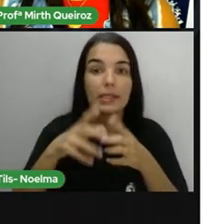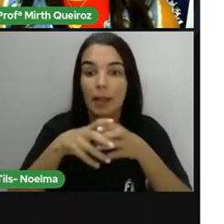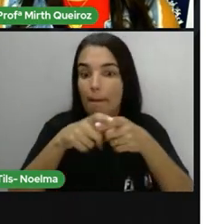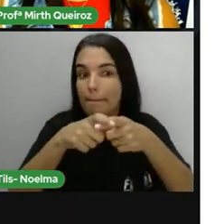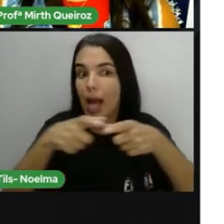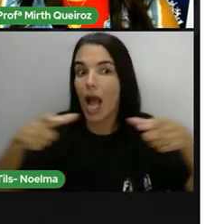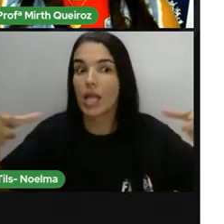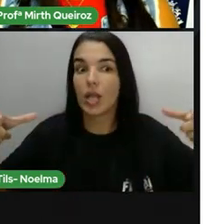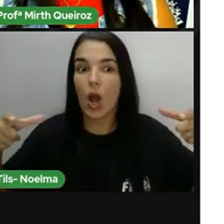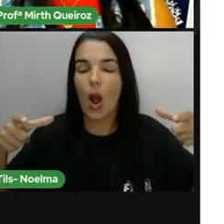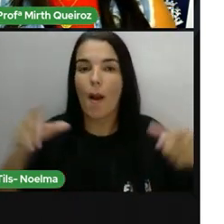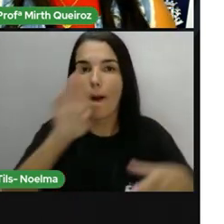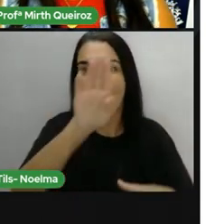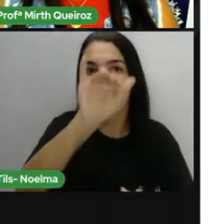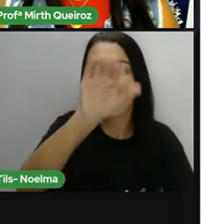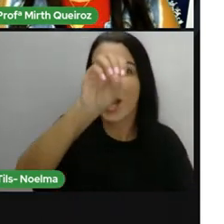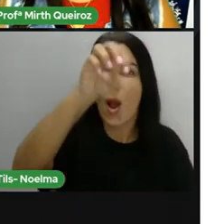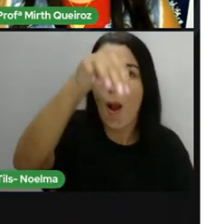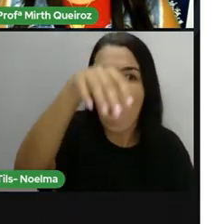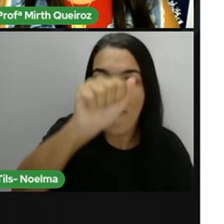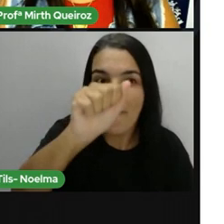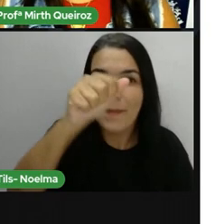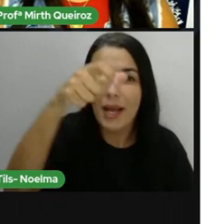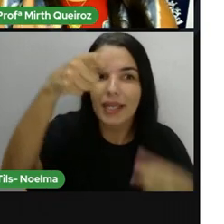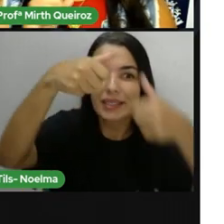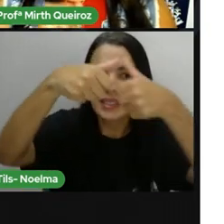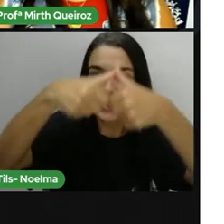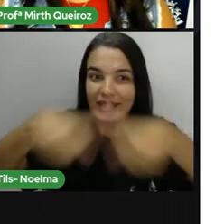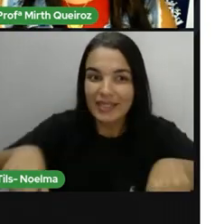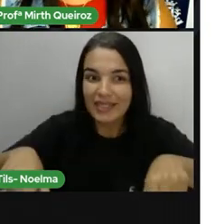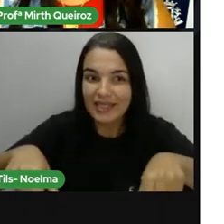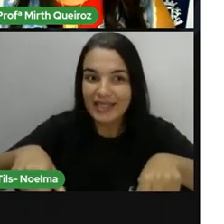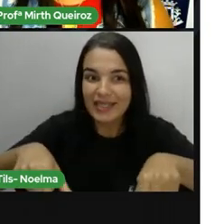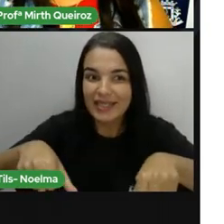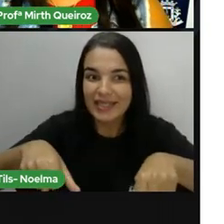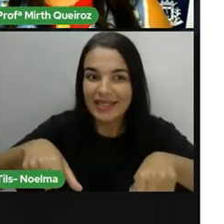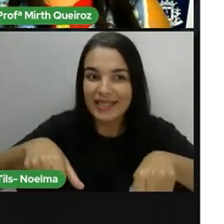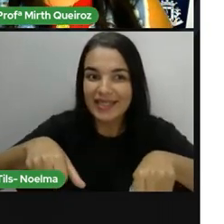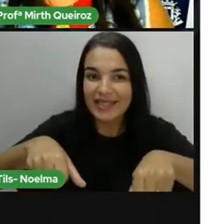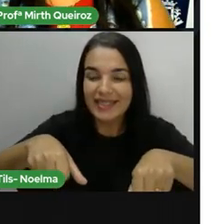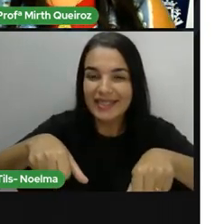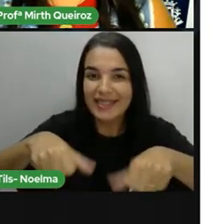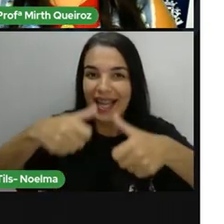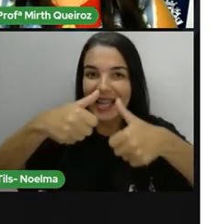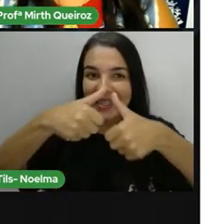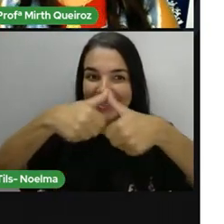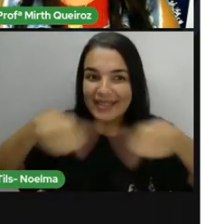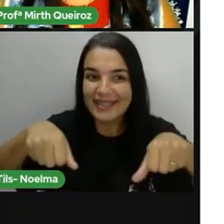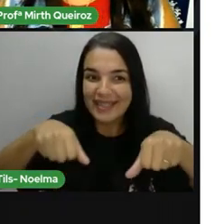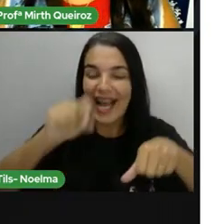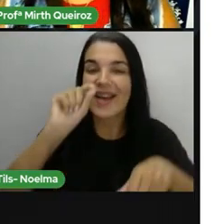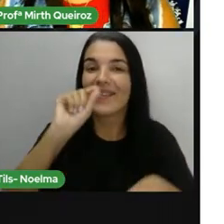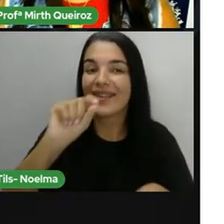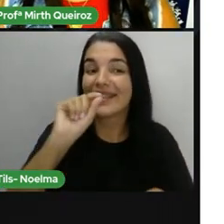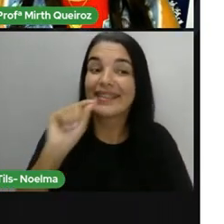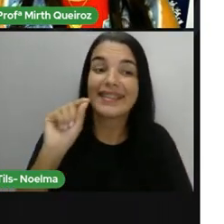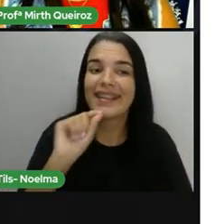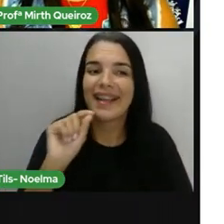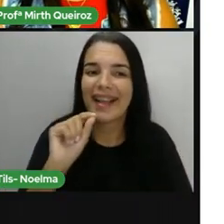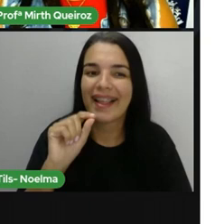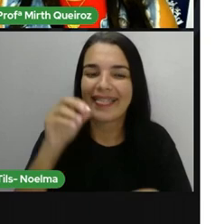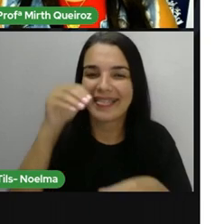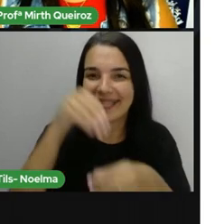desse bioma, né? Já ia dando a resposta para vocês. Faz parte aí